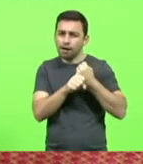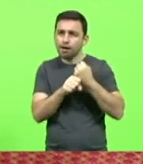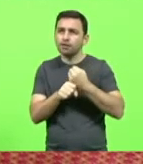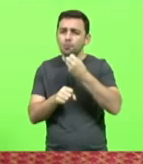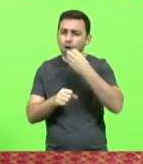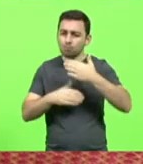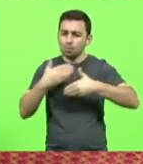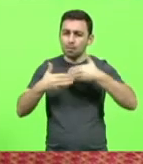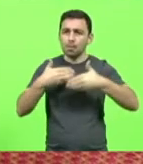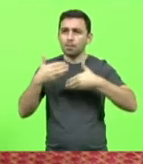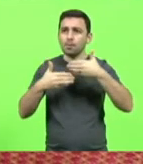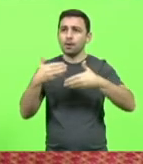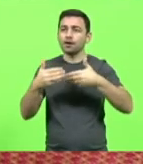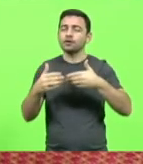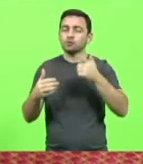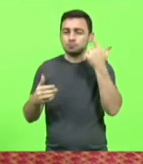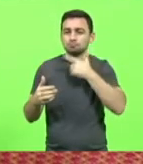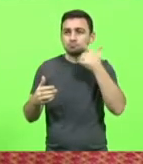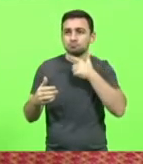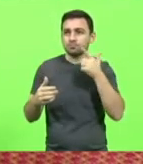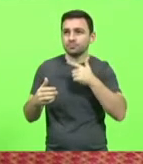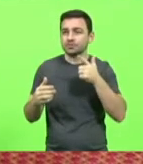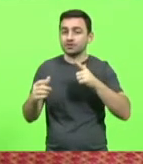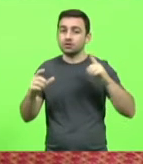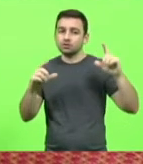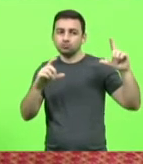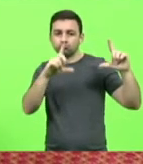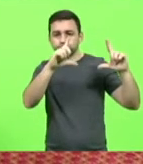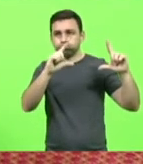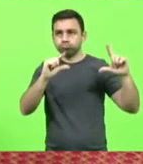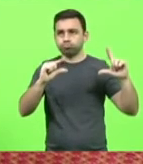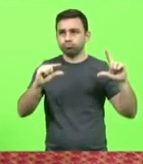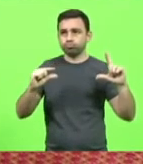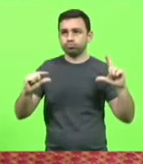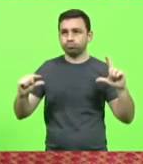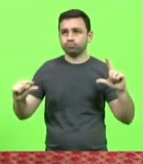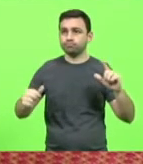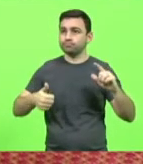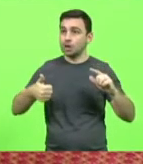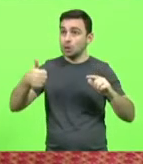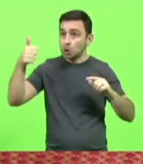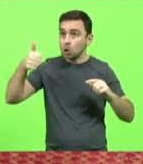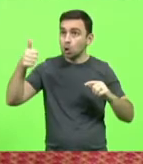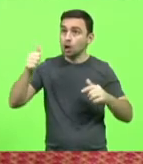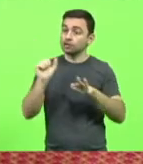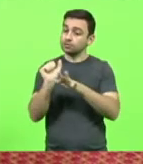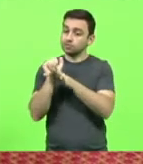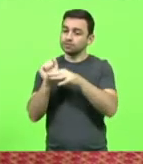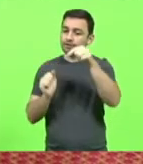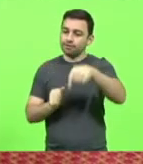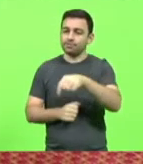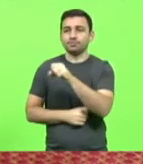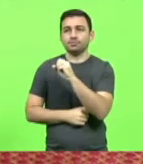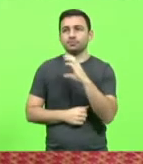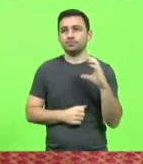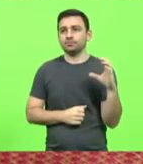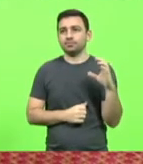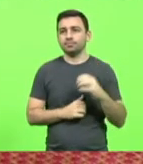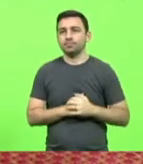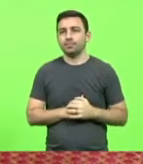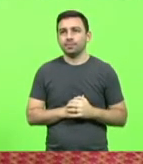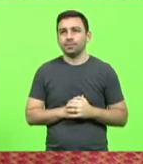conseguiu reduzir isso e dar outro nível de segurança à Santa Catarina. E uma